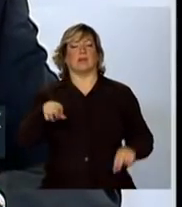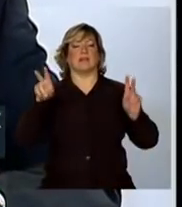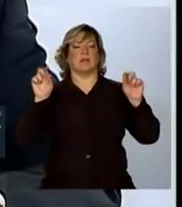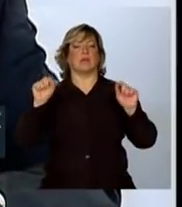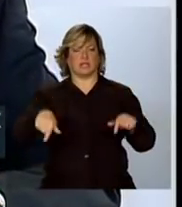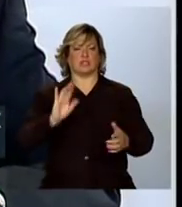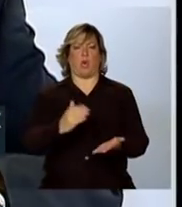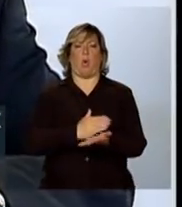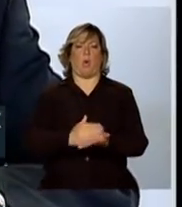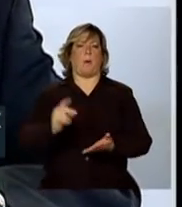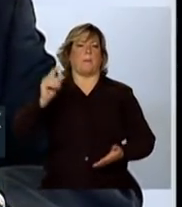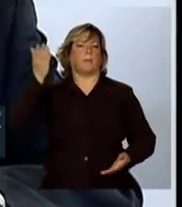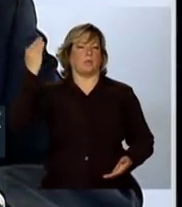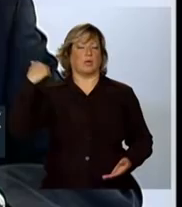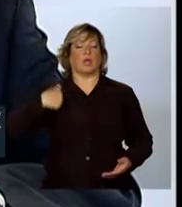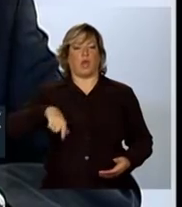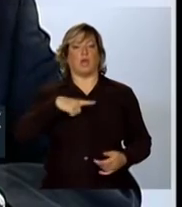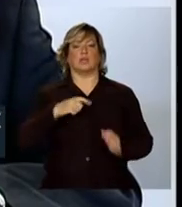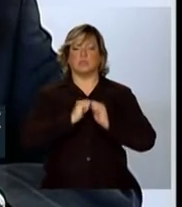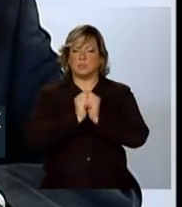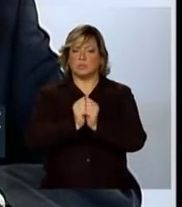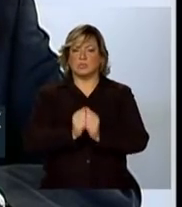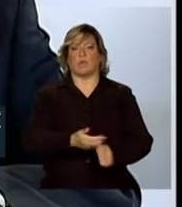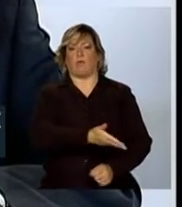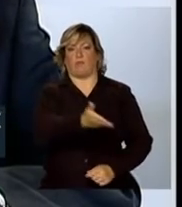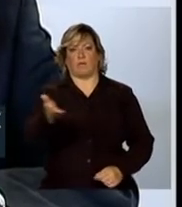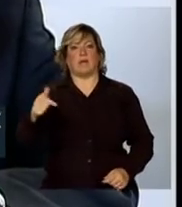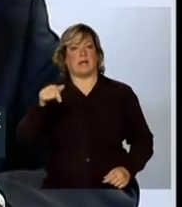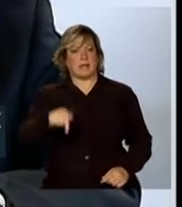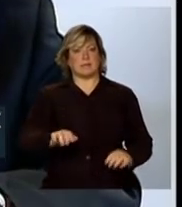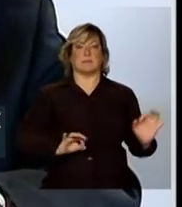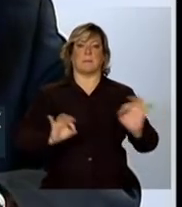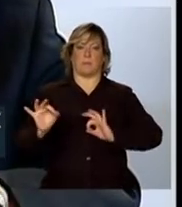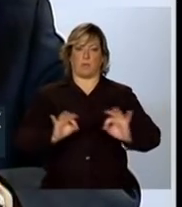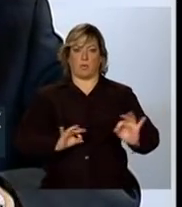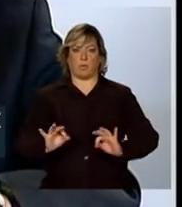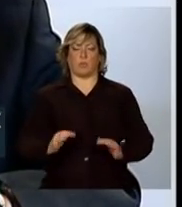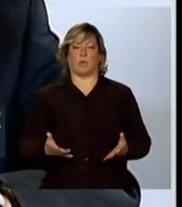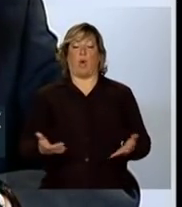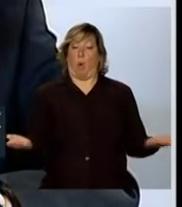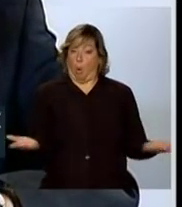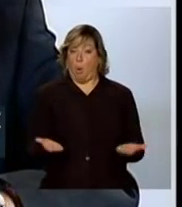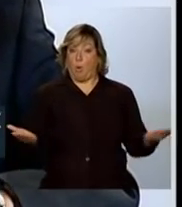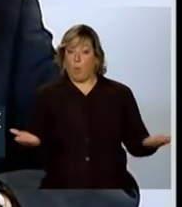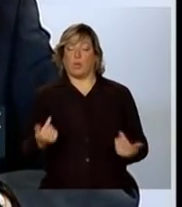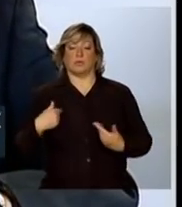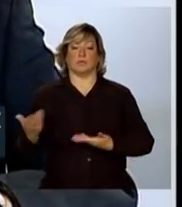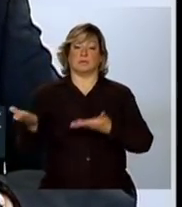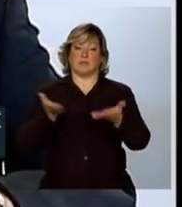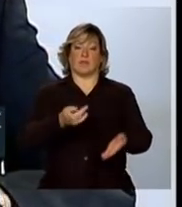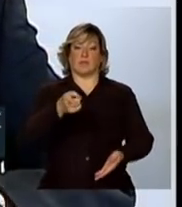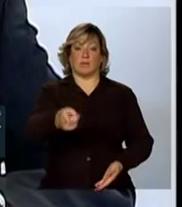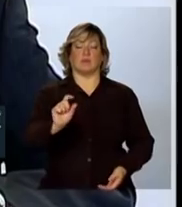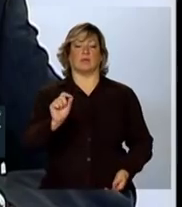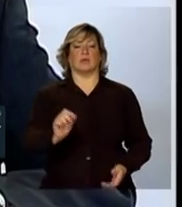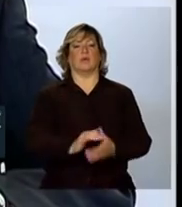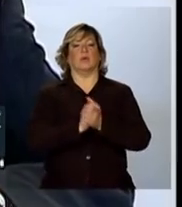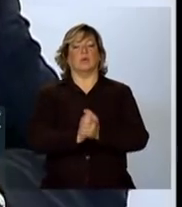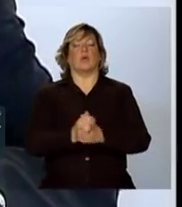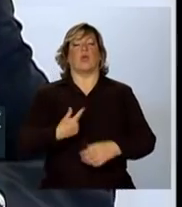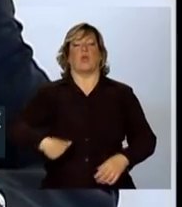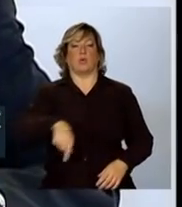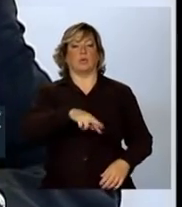anos, e nós estamos acompanhando vocês neste propósito. Hoje, trago para vocês um cumprimento do nosso